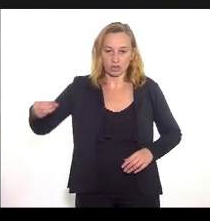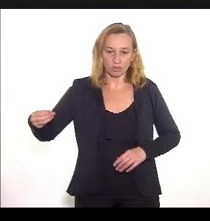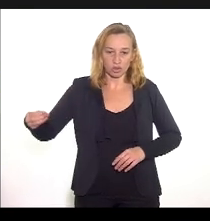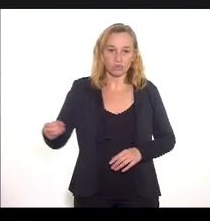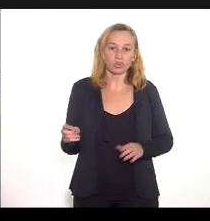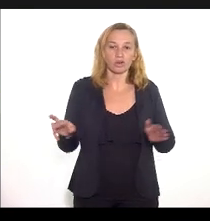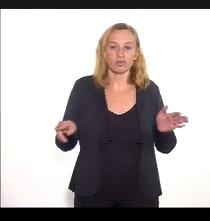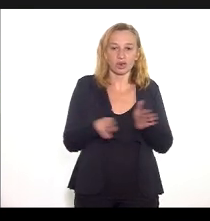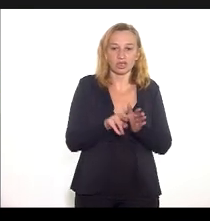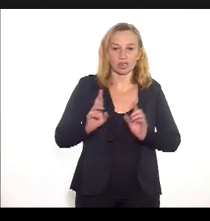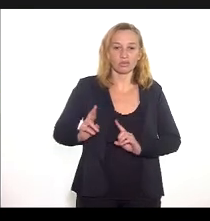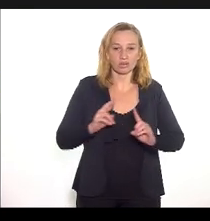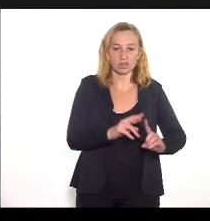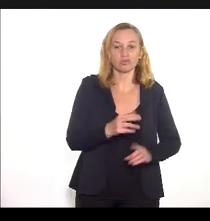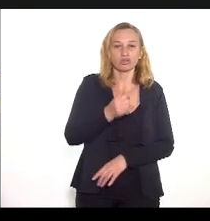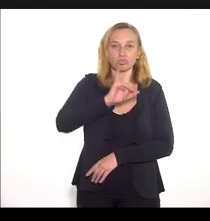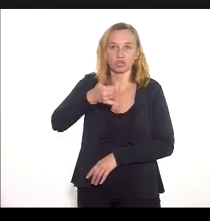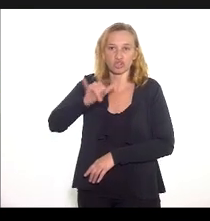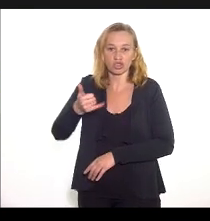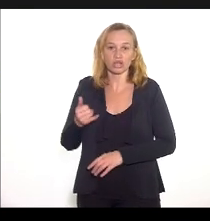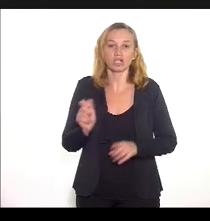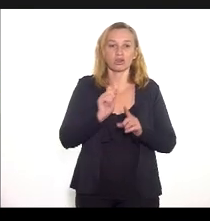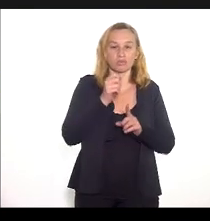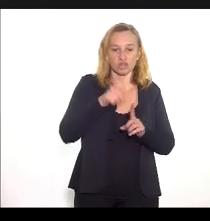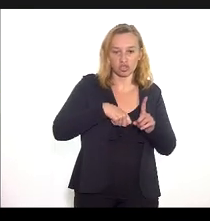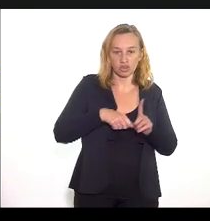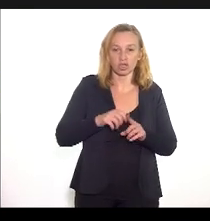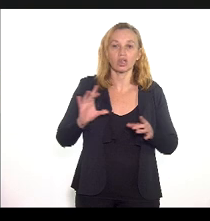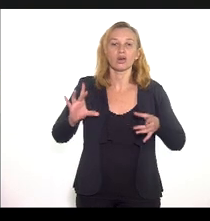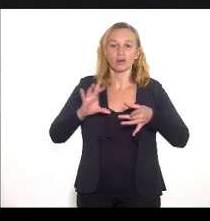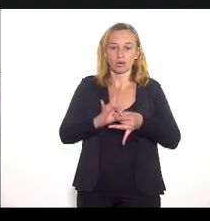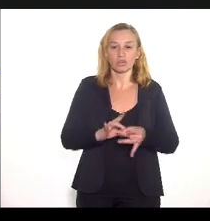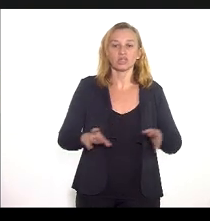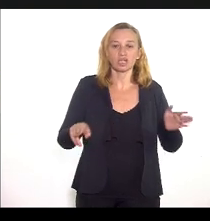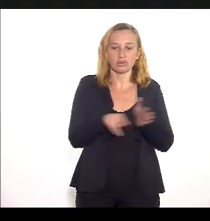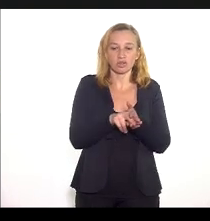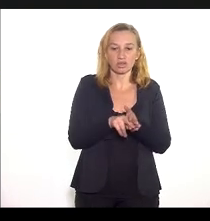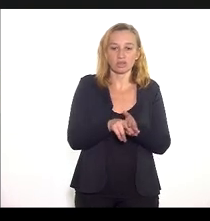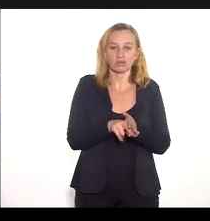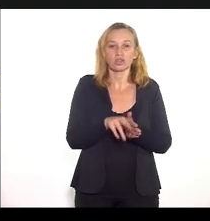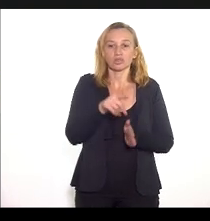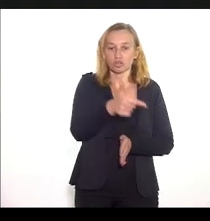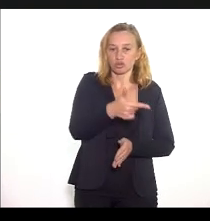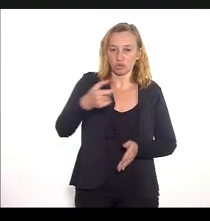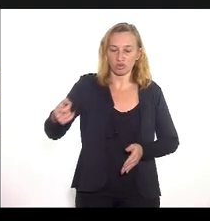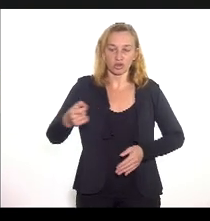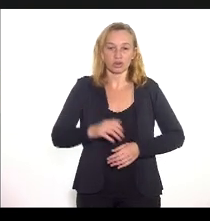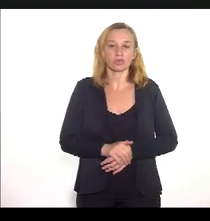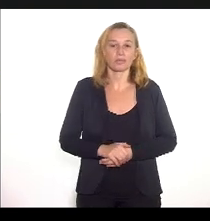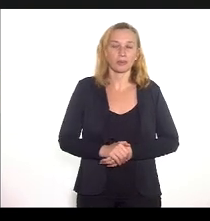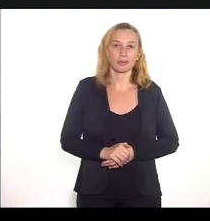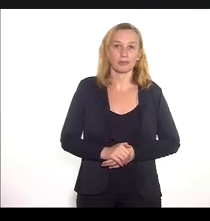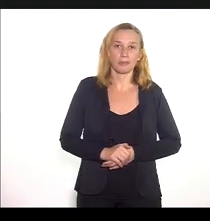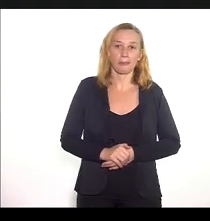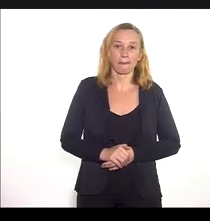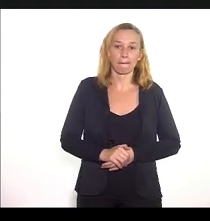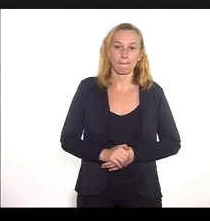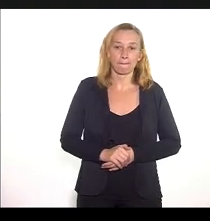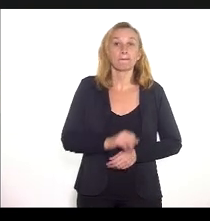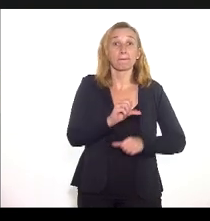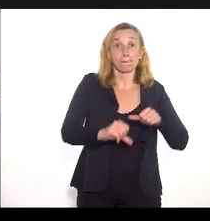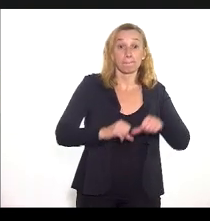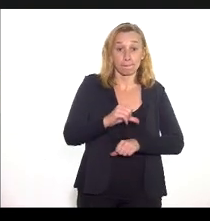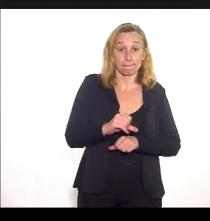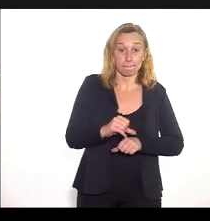resolução de janeiro complementar a resolução de 2020 considerando a